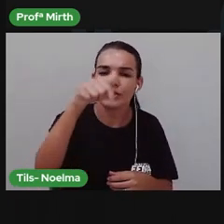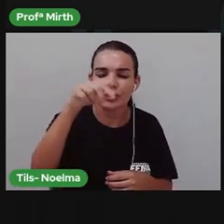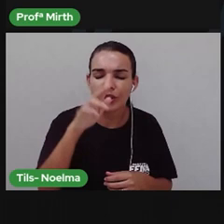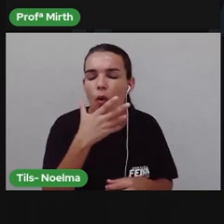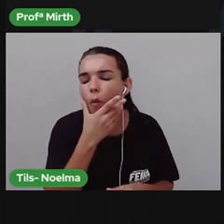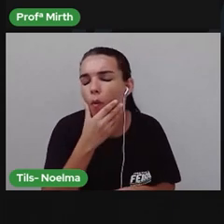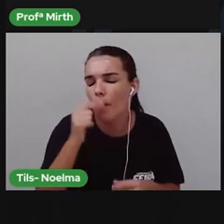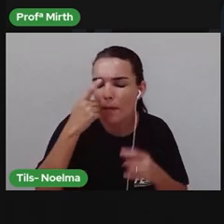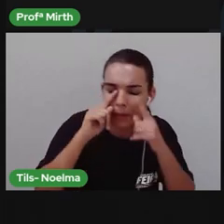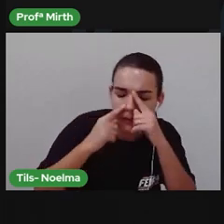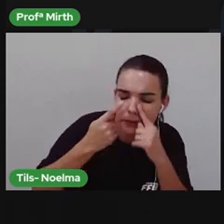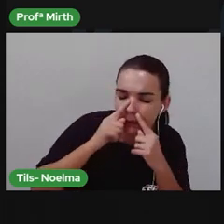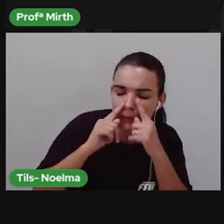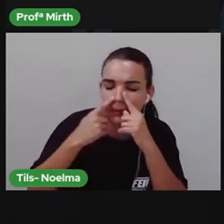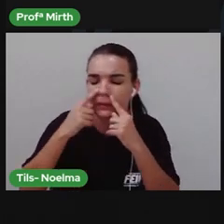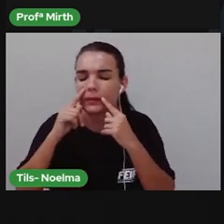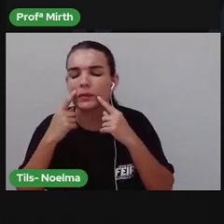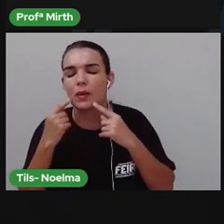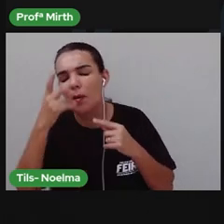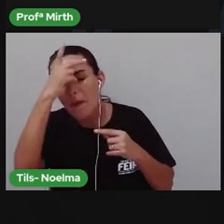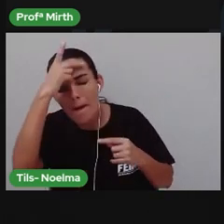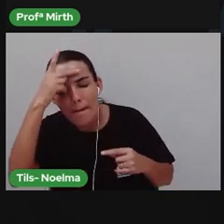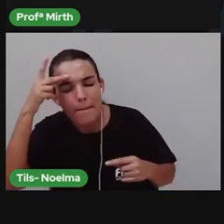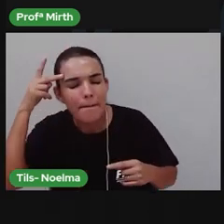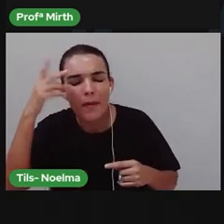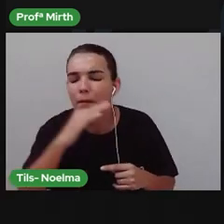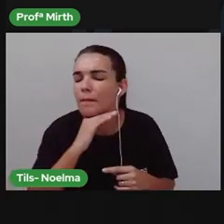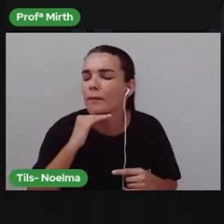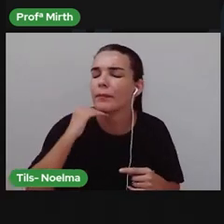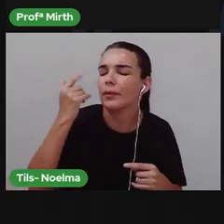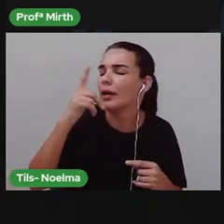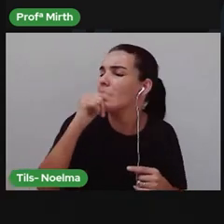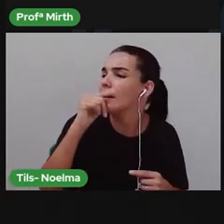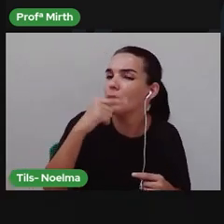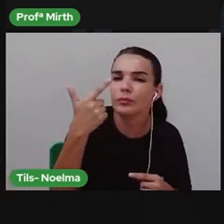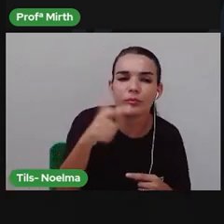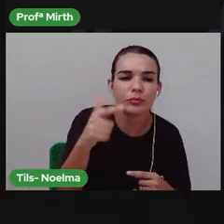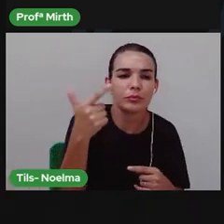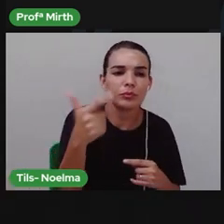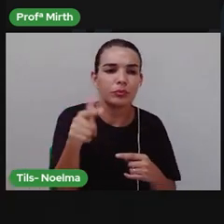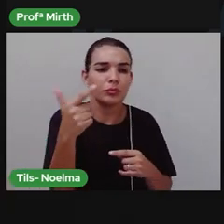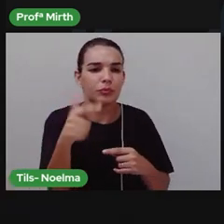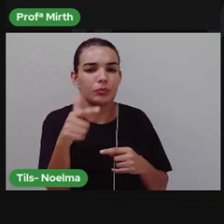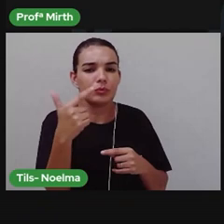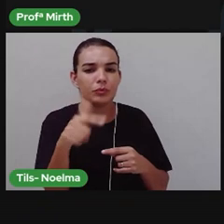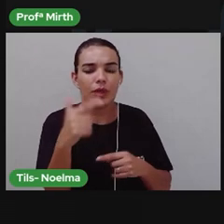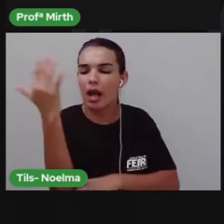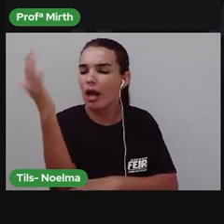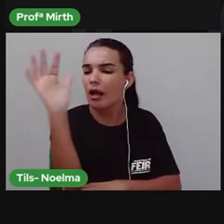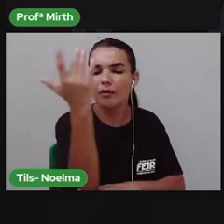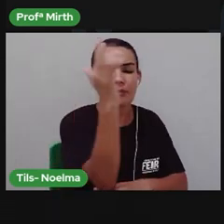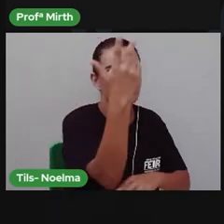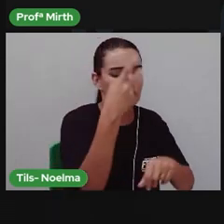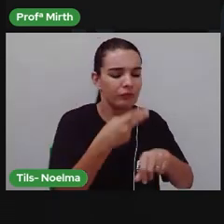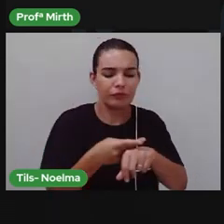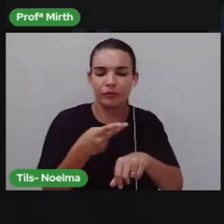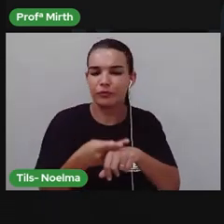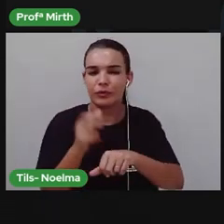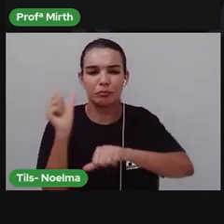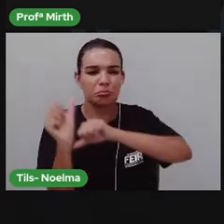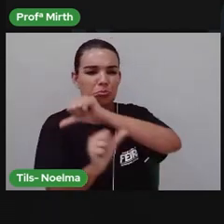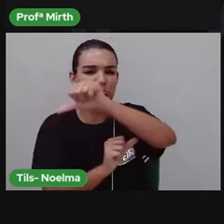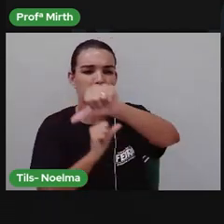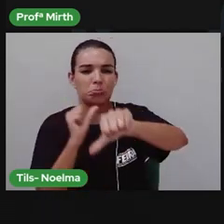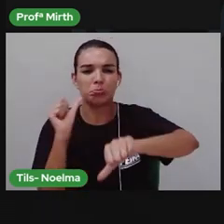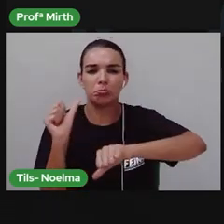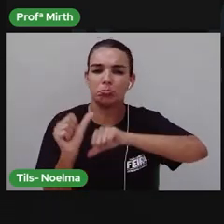O porco morreu de sede A roça queimando em brasa A roça queimando em